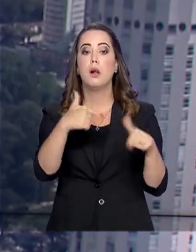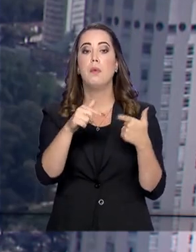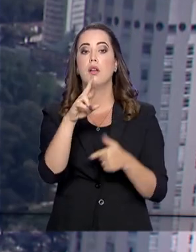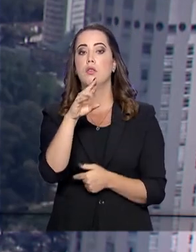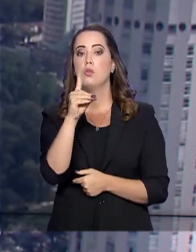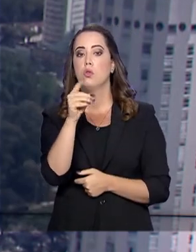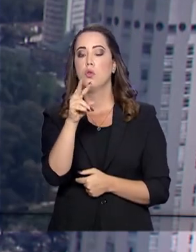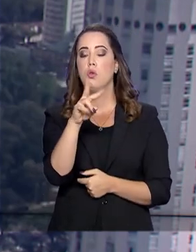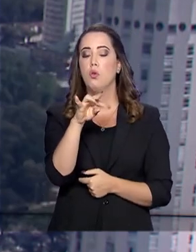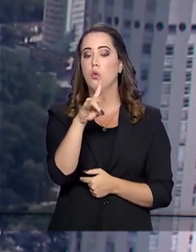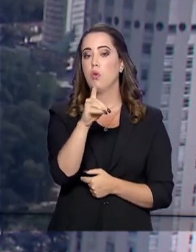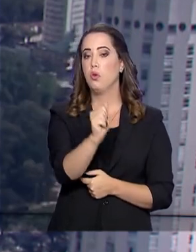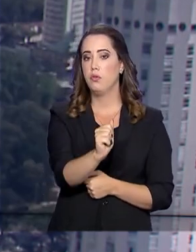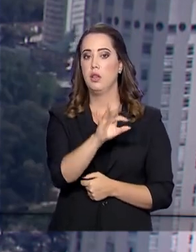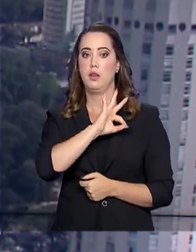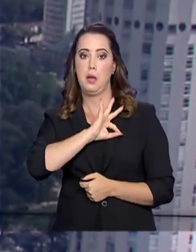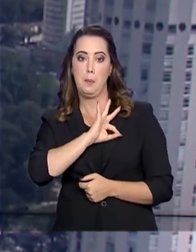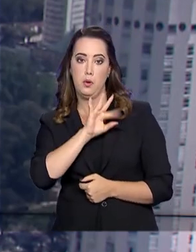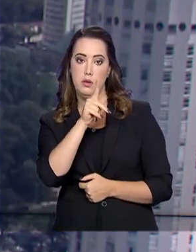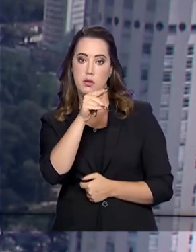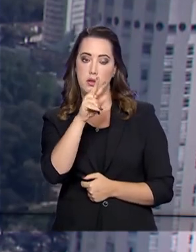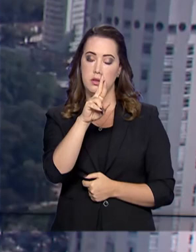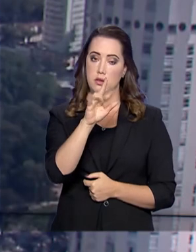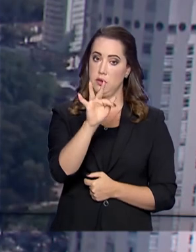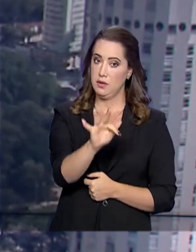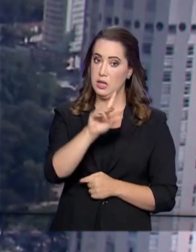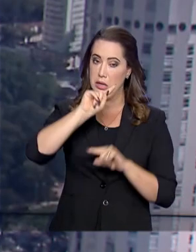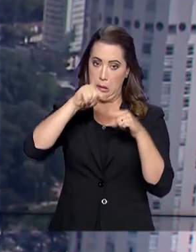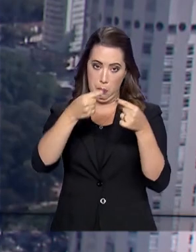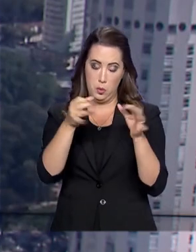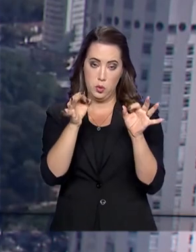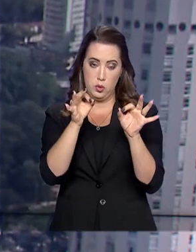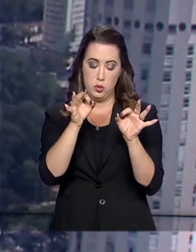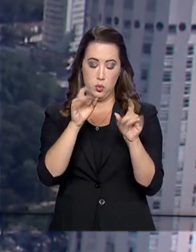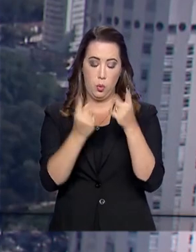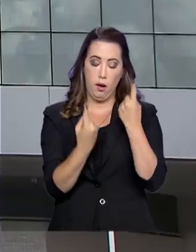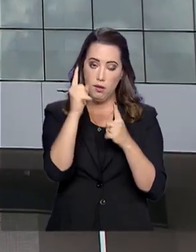da Polícia Rodoviária Federal, que só termina depois do carnaval.